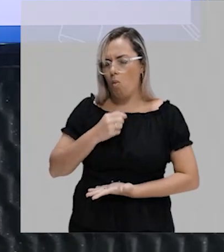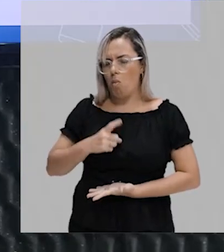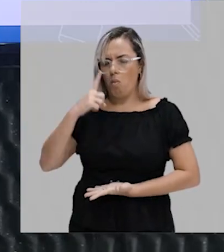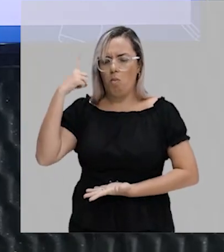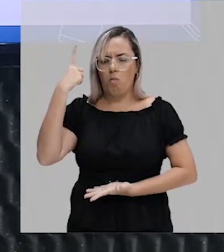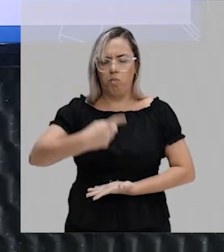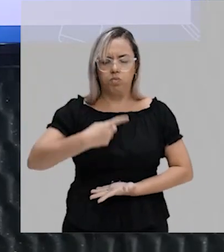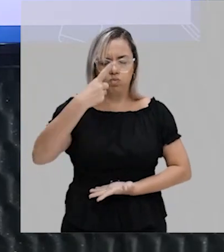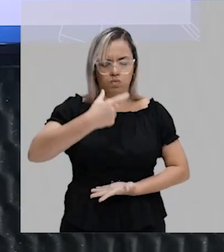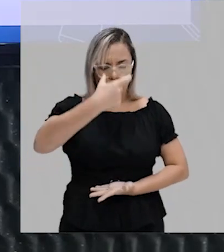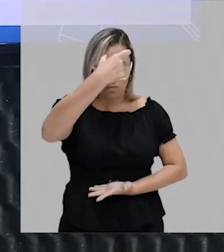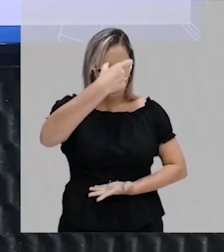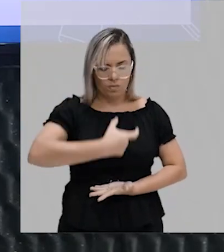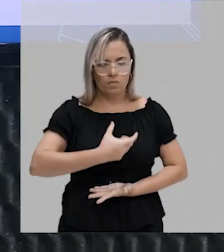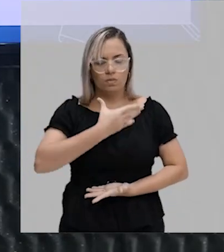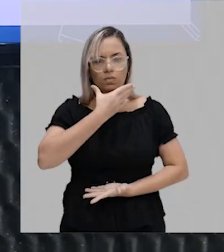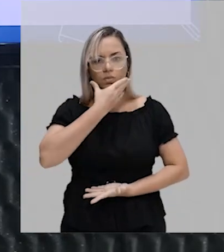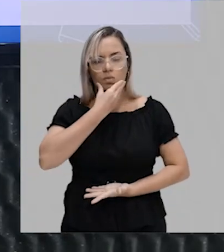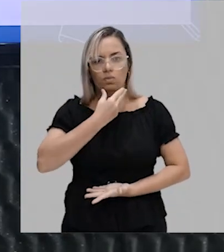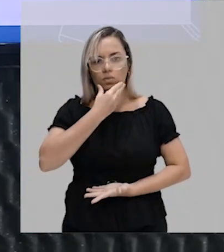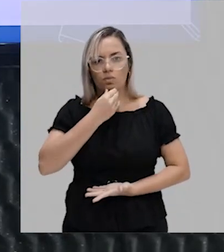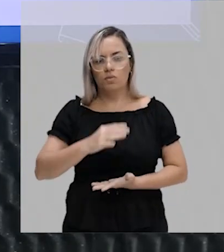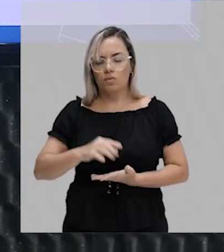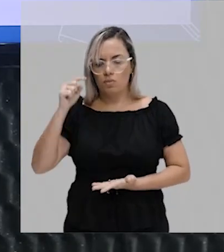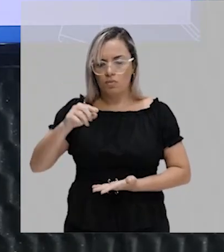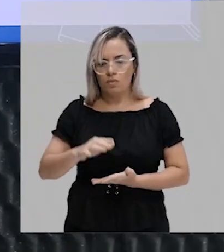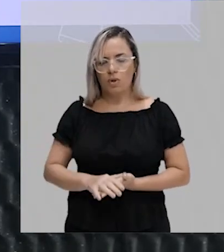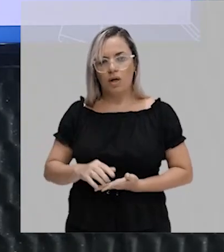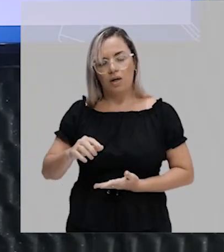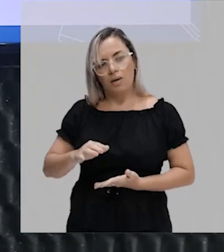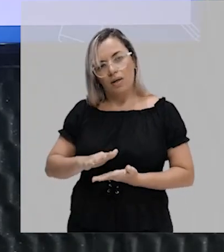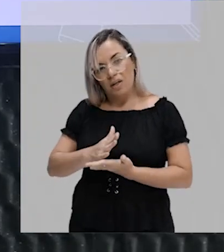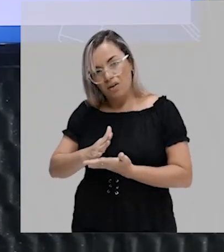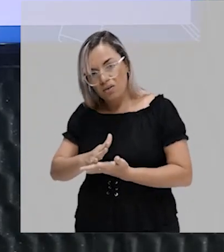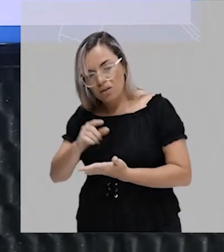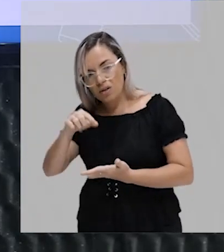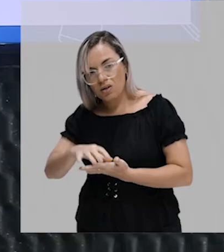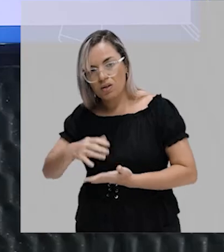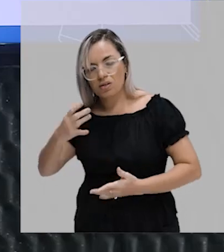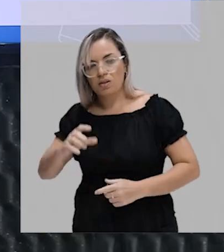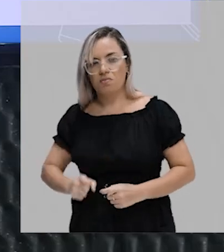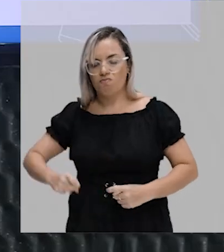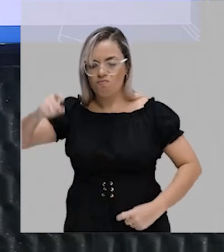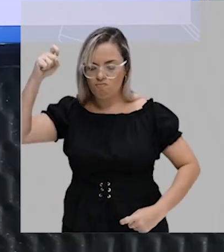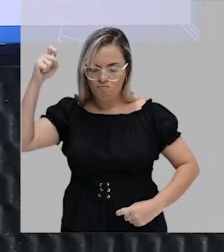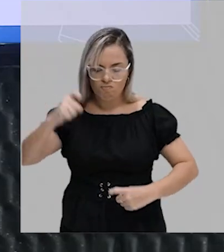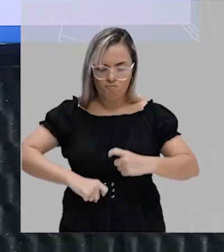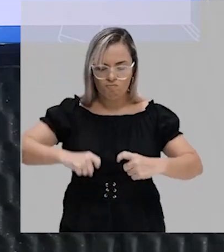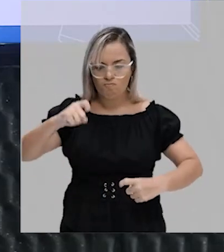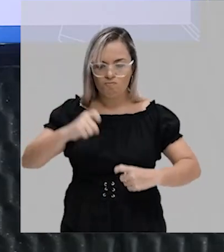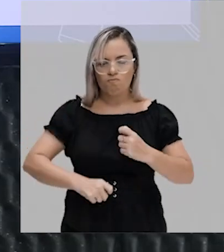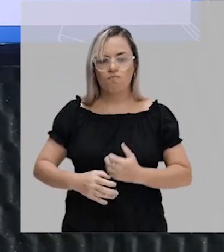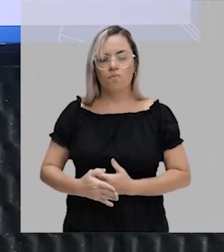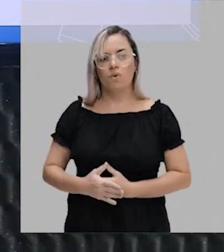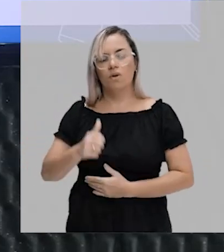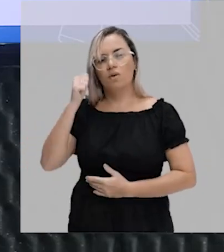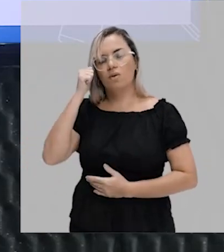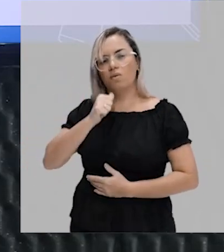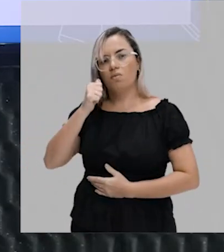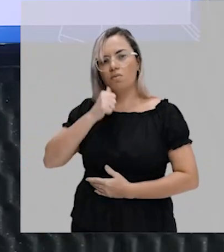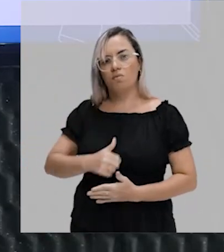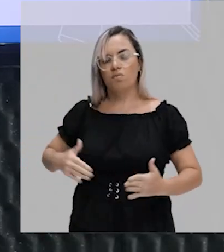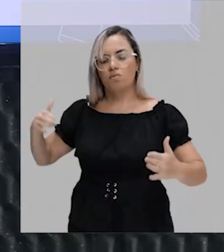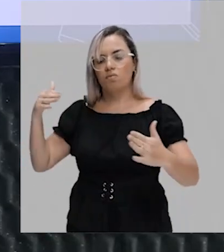masculino, que inclusive, por vezes, violentava as mulheres, né, que impedia ali essa